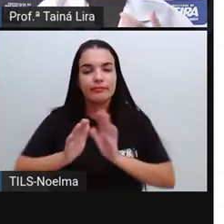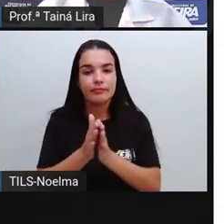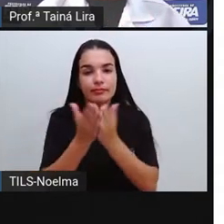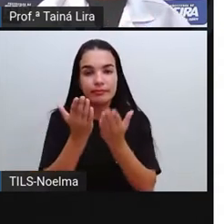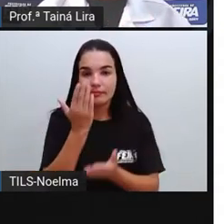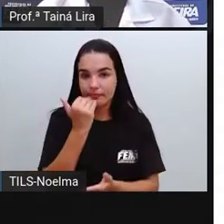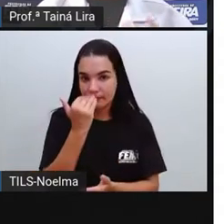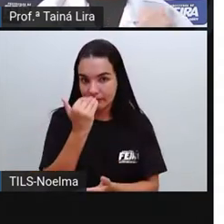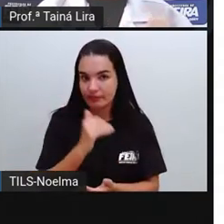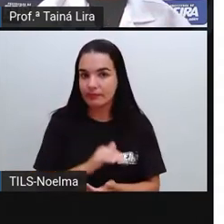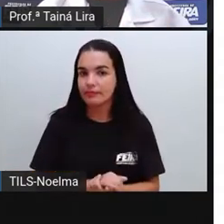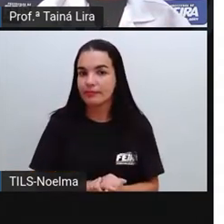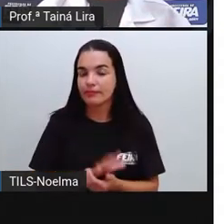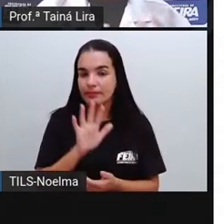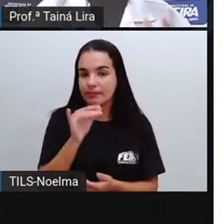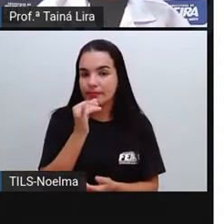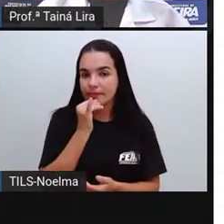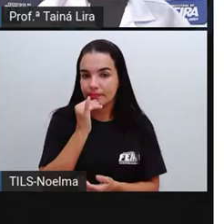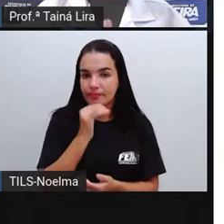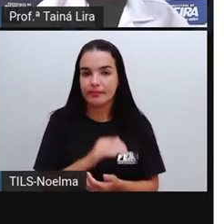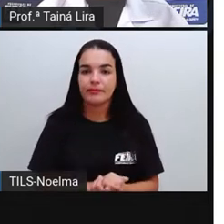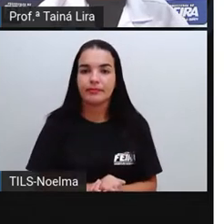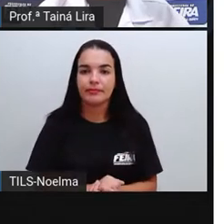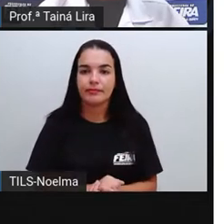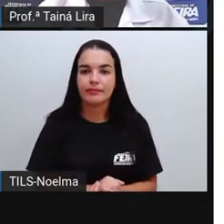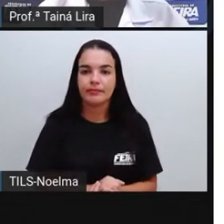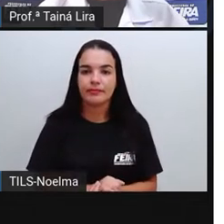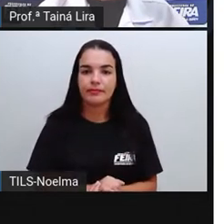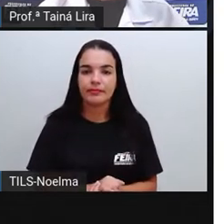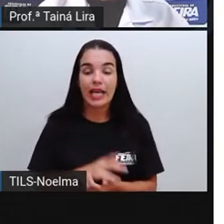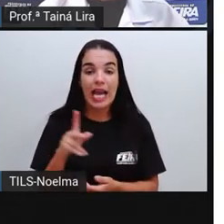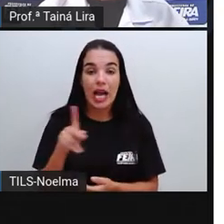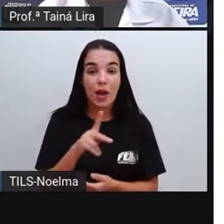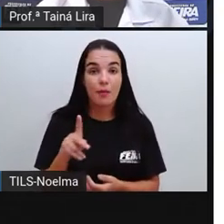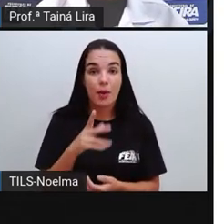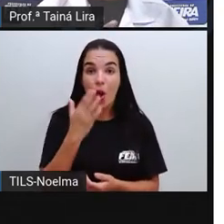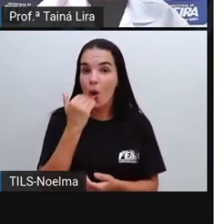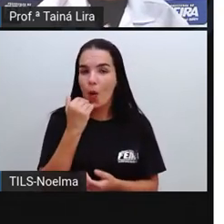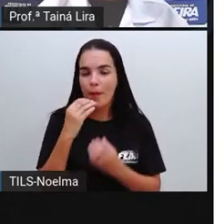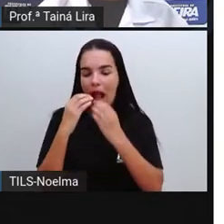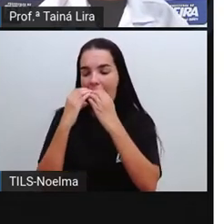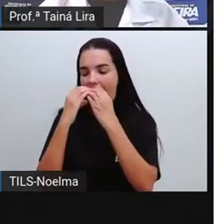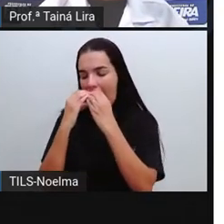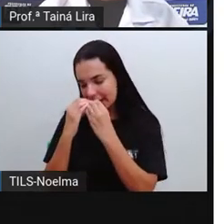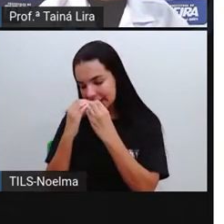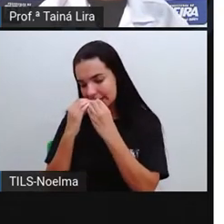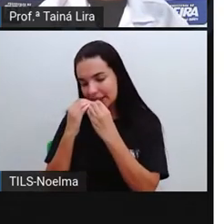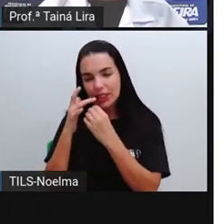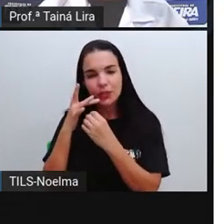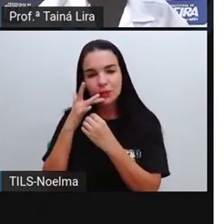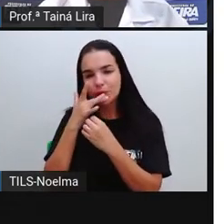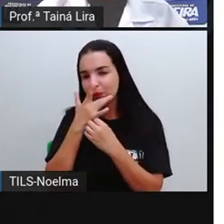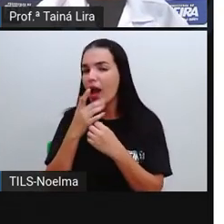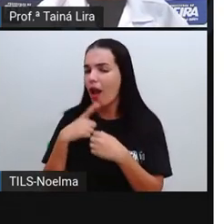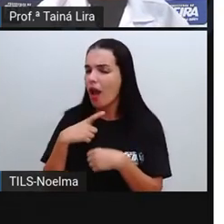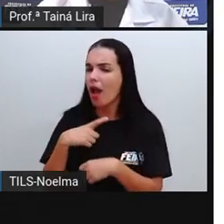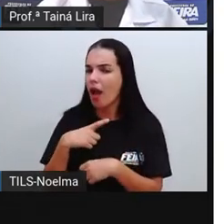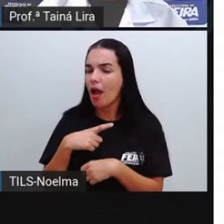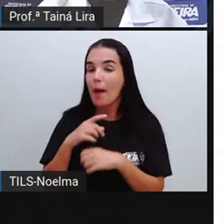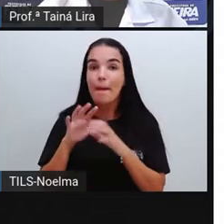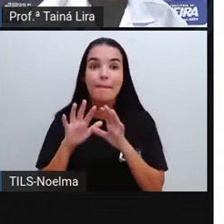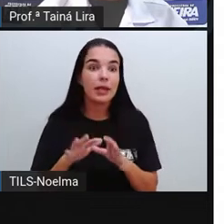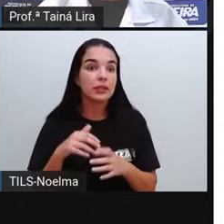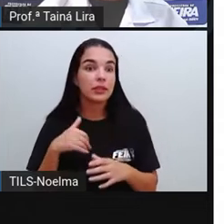por exemplo, a Pró come cachorro quente. Eu adoro cachorro quente, mas eu não como